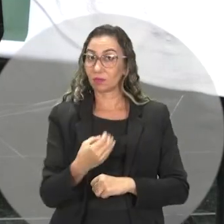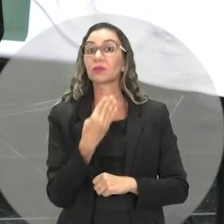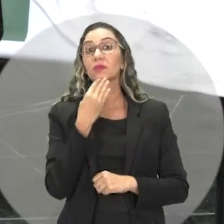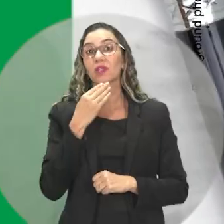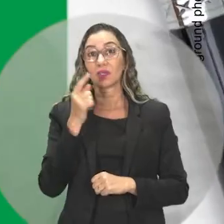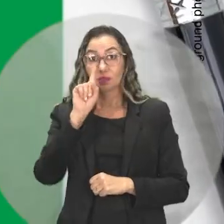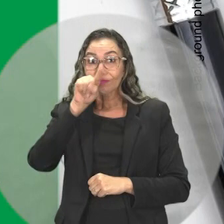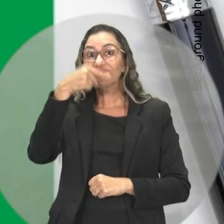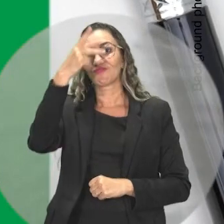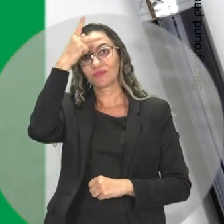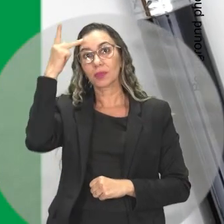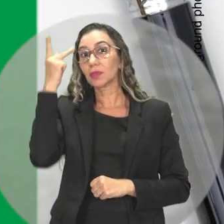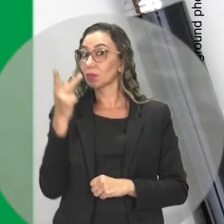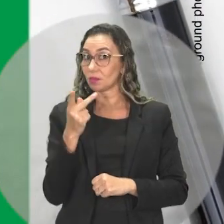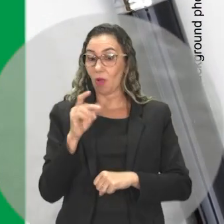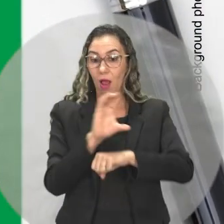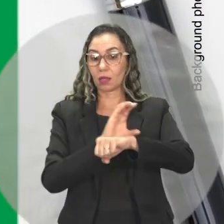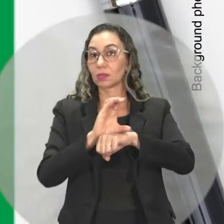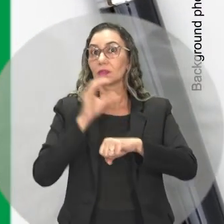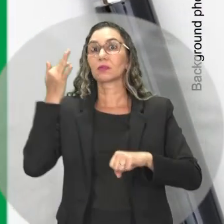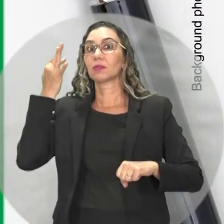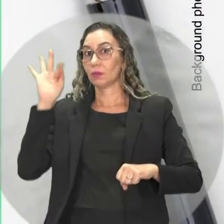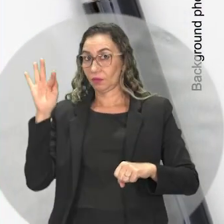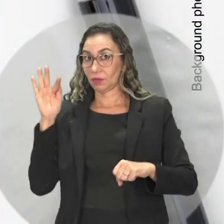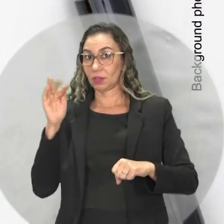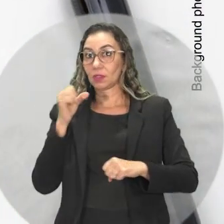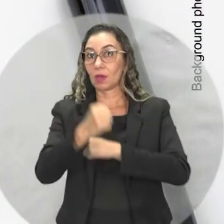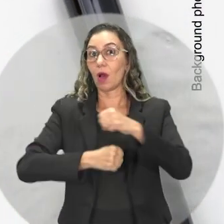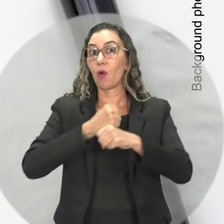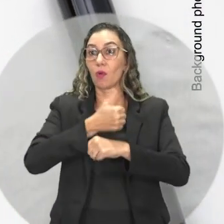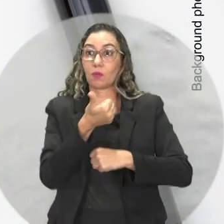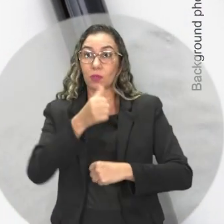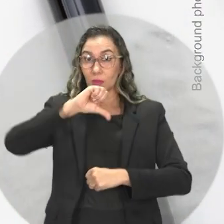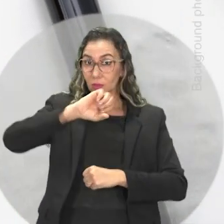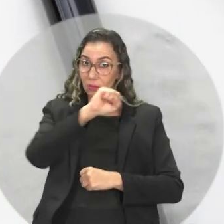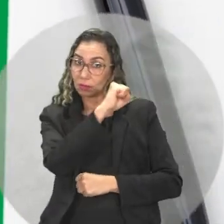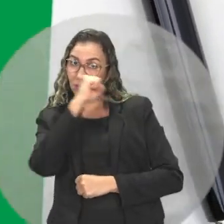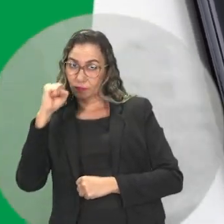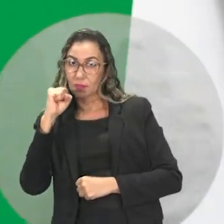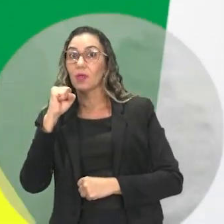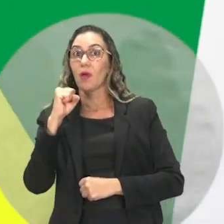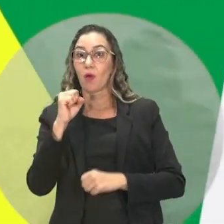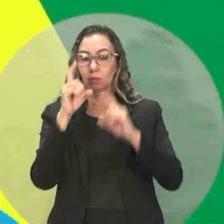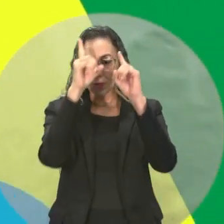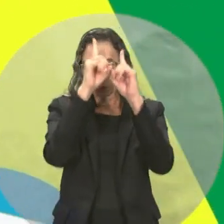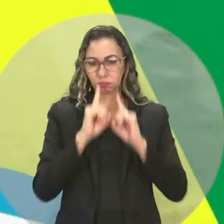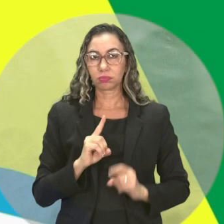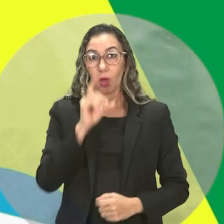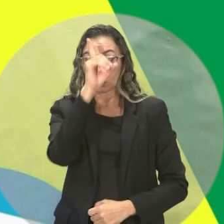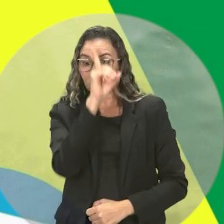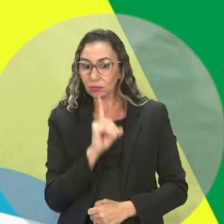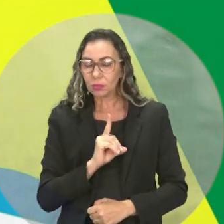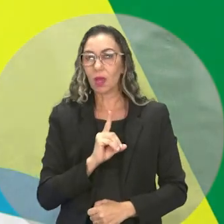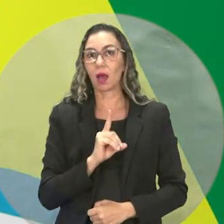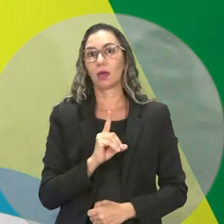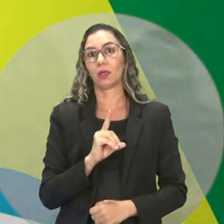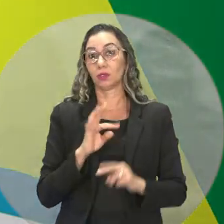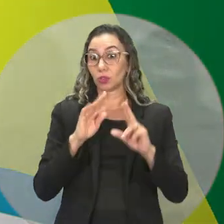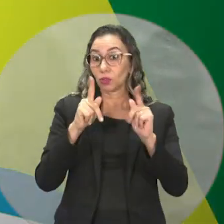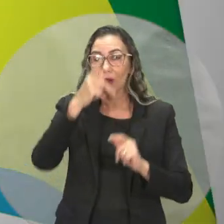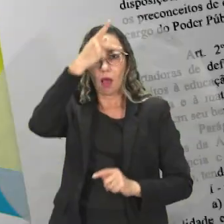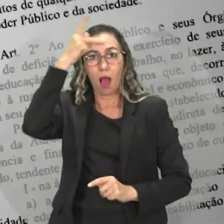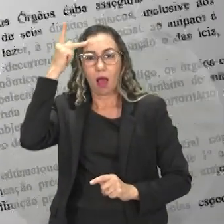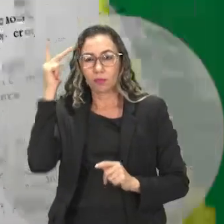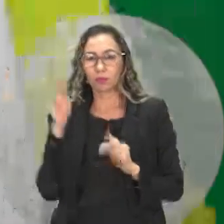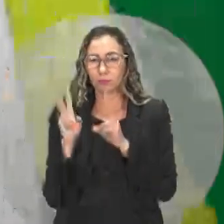demais. Desde a Constituição Federal de 1988, os direitos das pessoas com deficiência vêm sendo